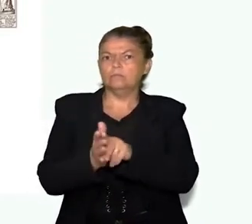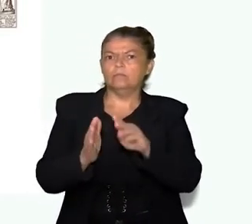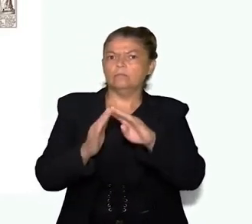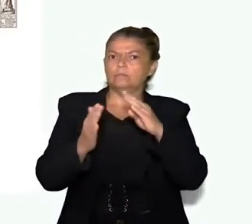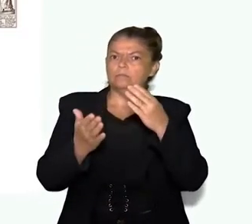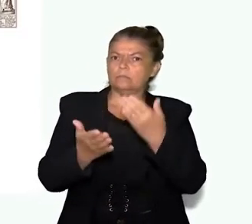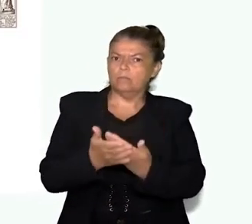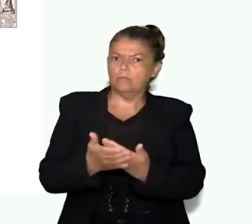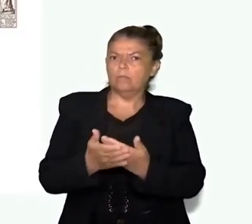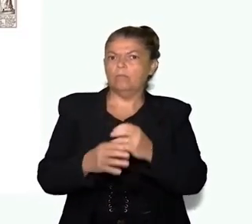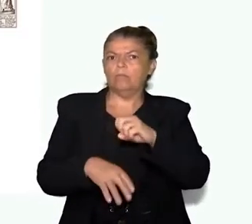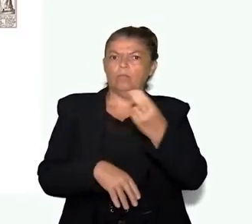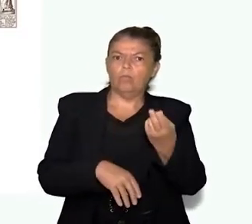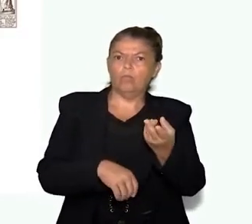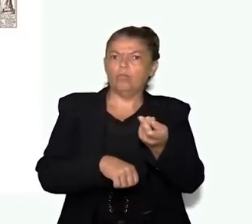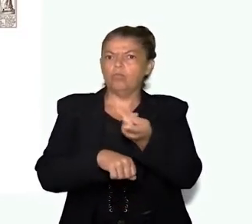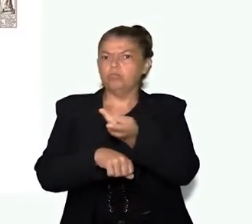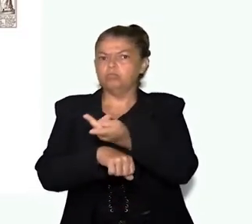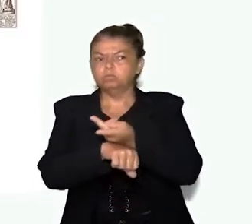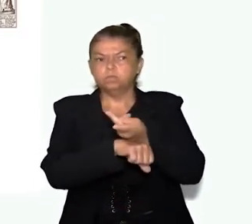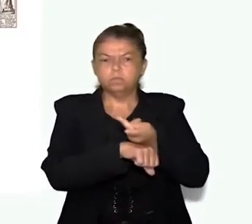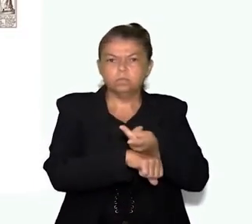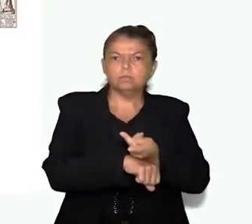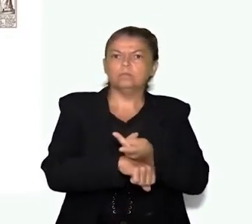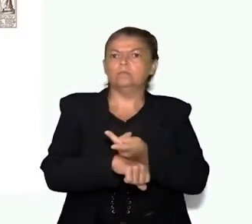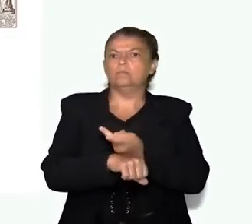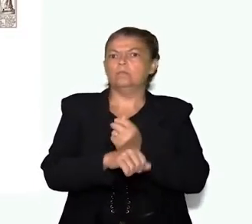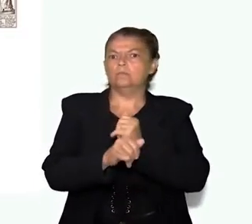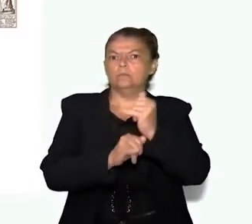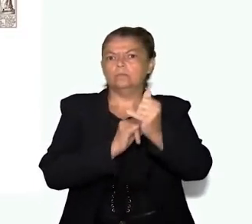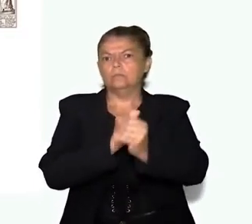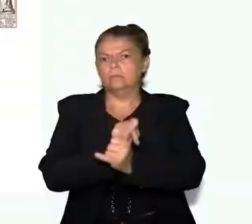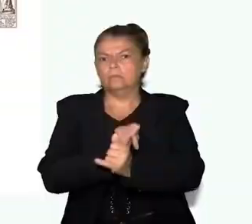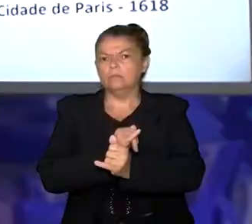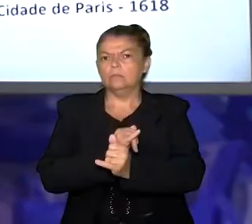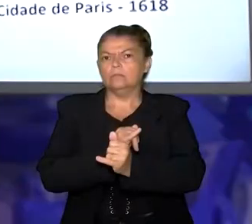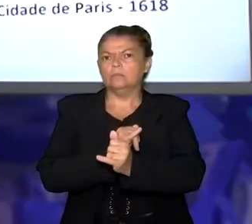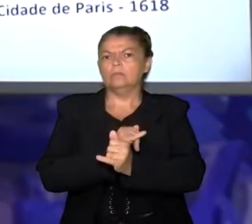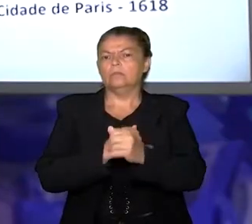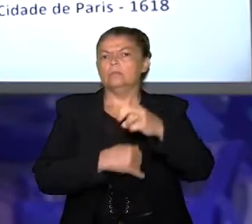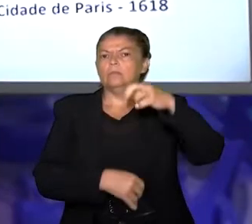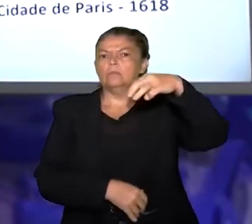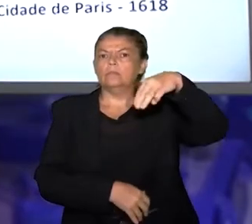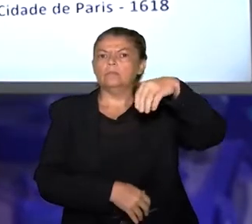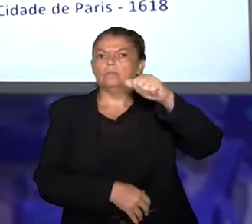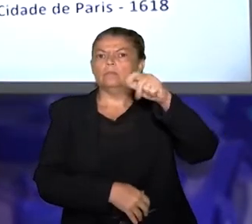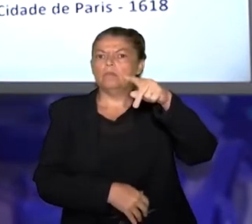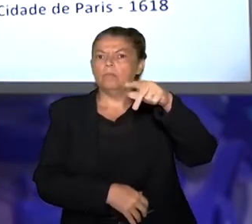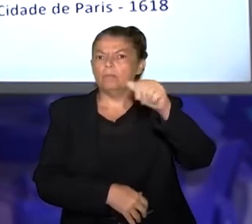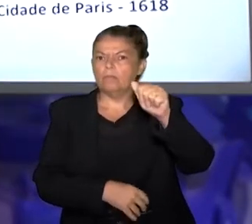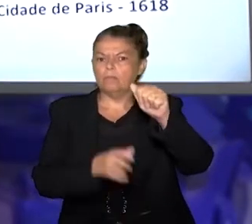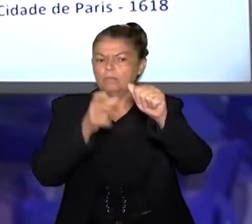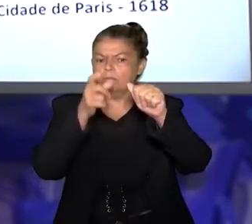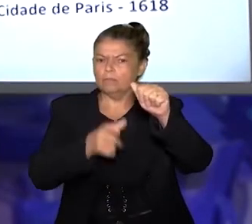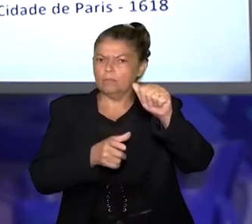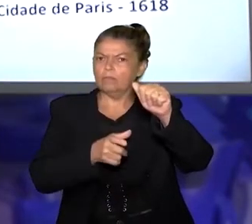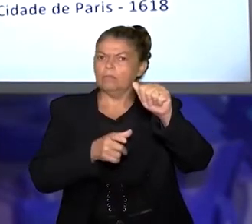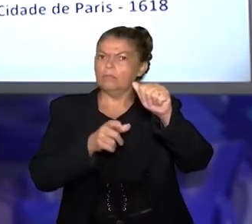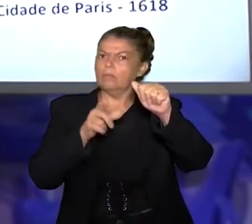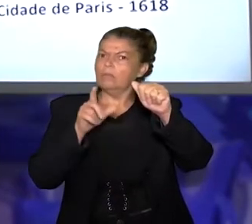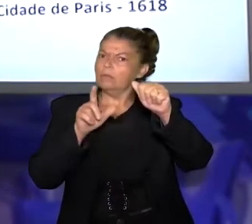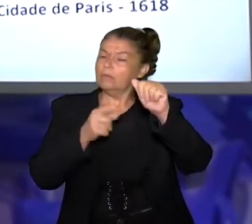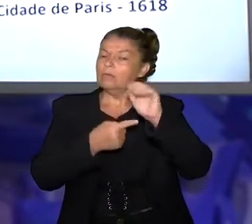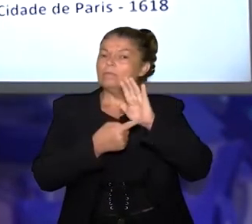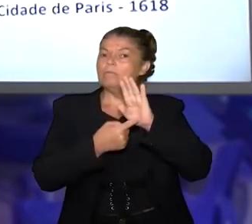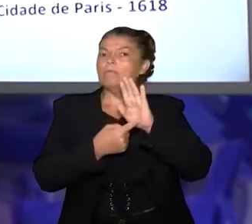um itinerário em algum site da internet. Ou seja, o mapa tem uma função, o mapa tem um modelo a ser